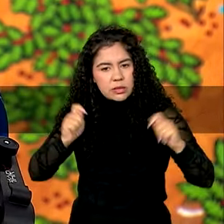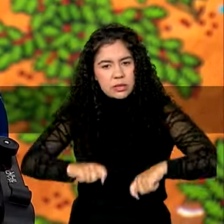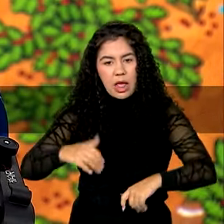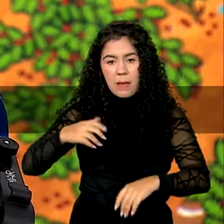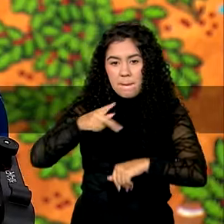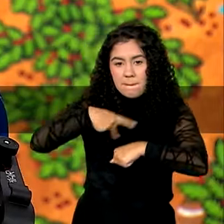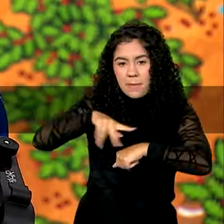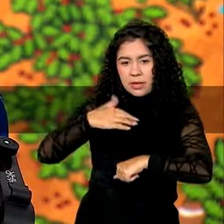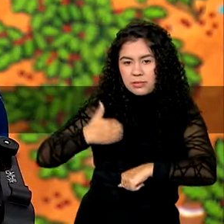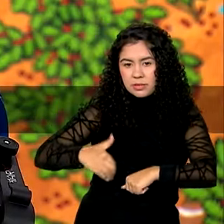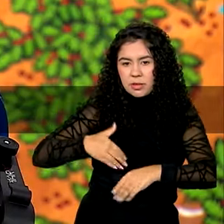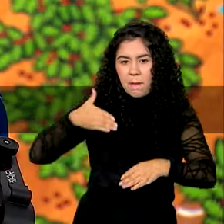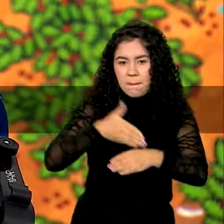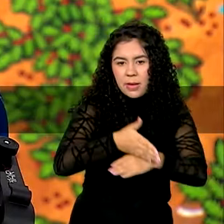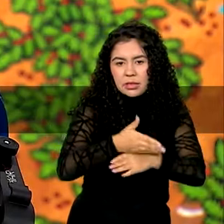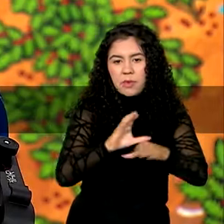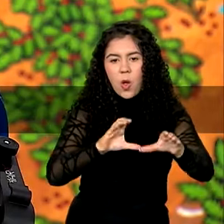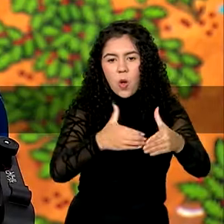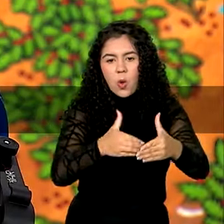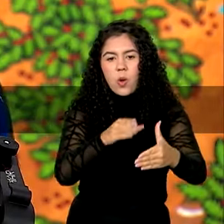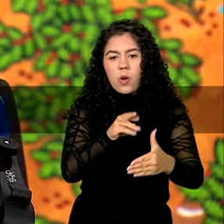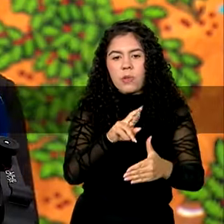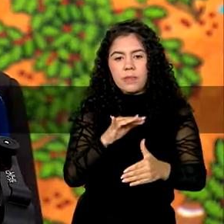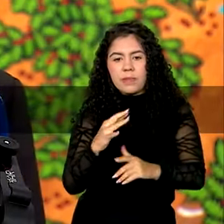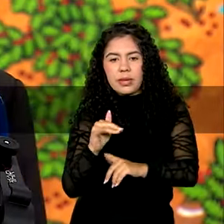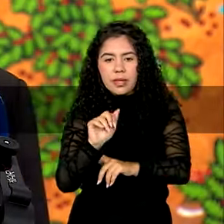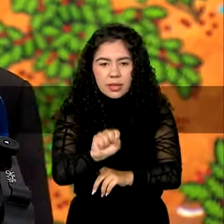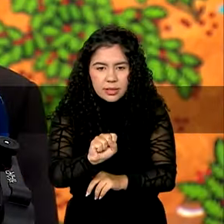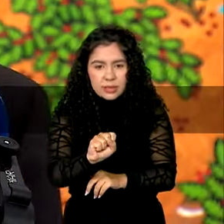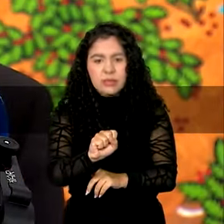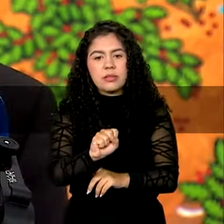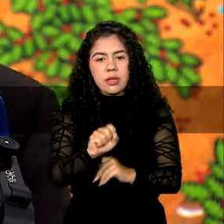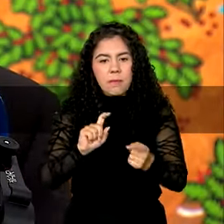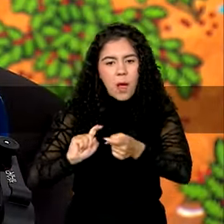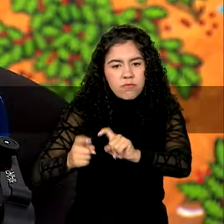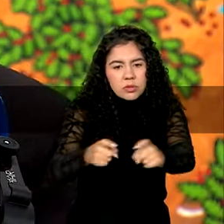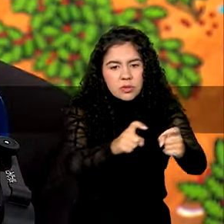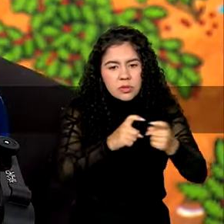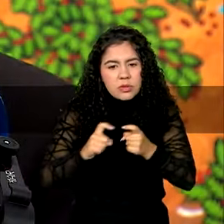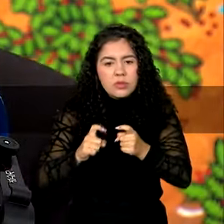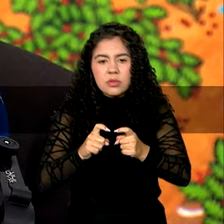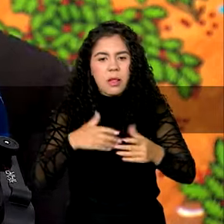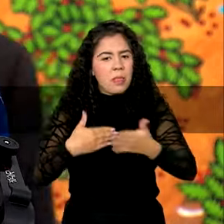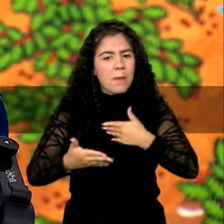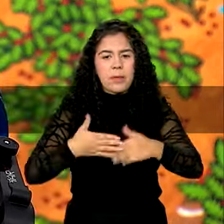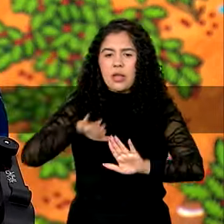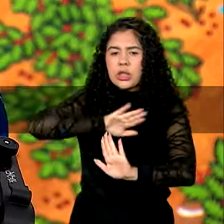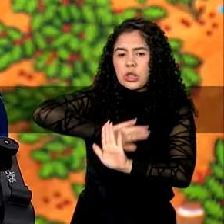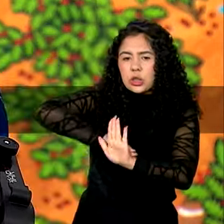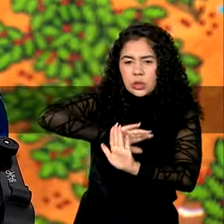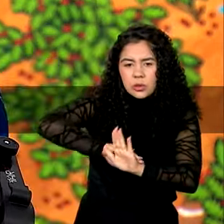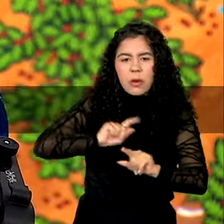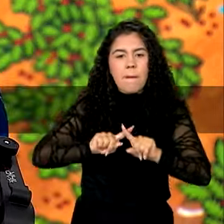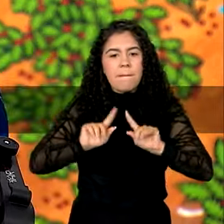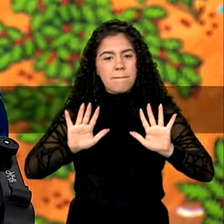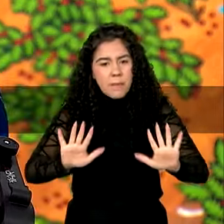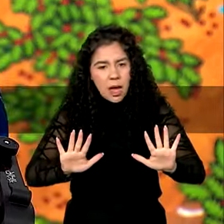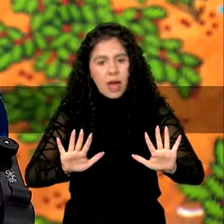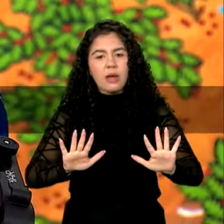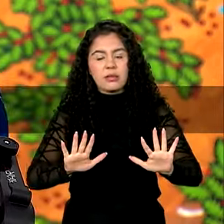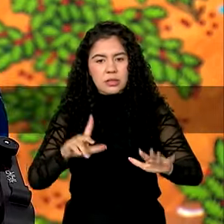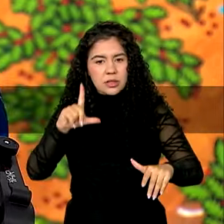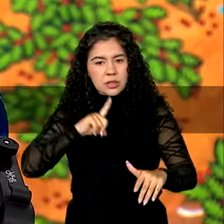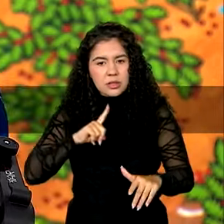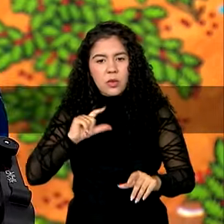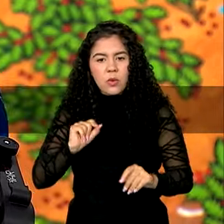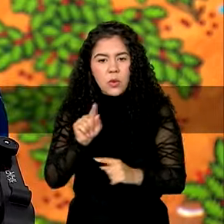deveria formar parte dos BRICS, não por uma questão ideológica, de orientação, que pode ter que